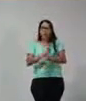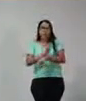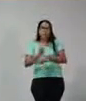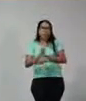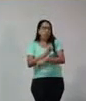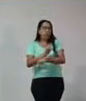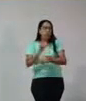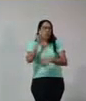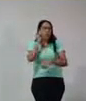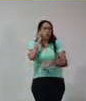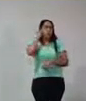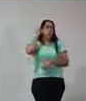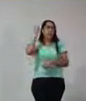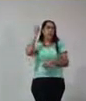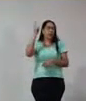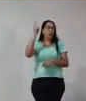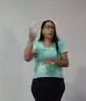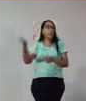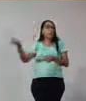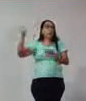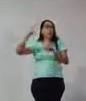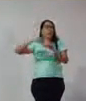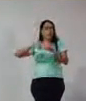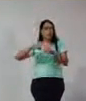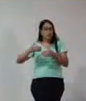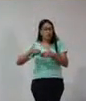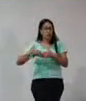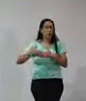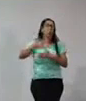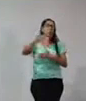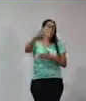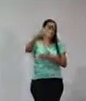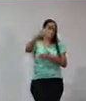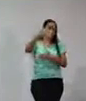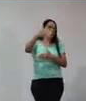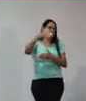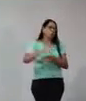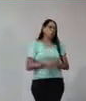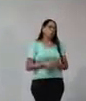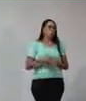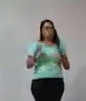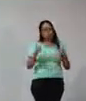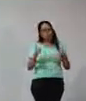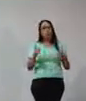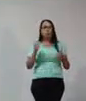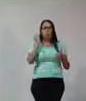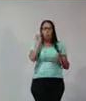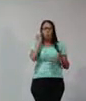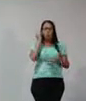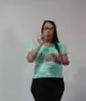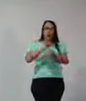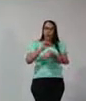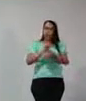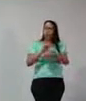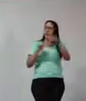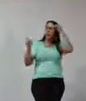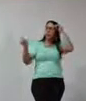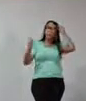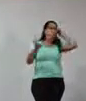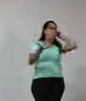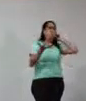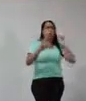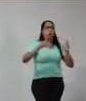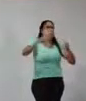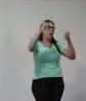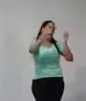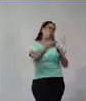eu não vou executar até que a rede me diga. Está legal assim. Porque eu quero fazer o melhor